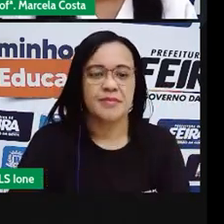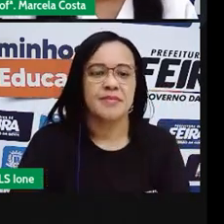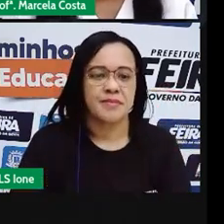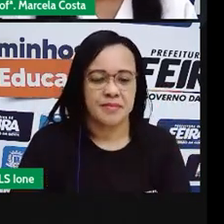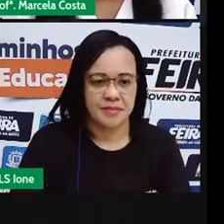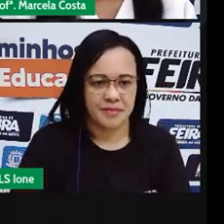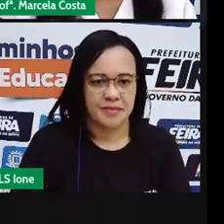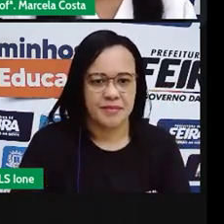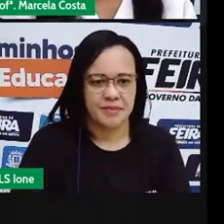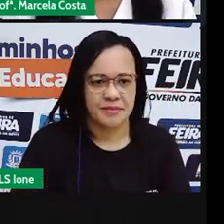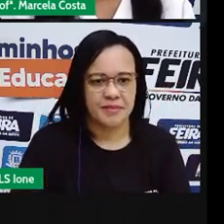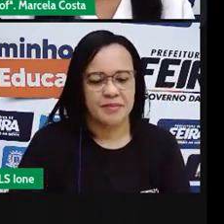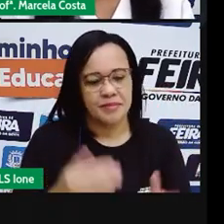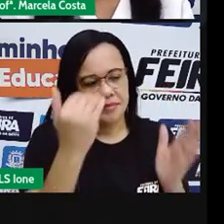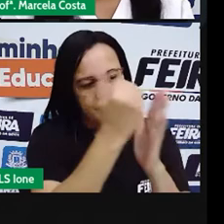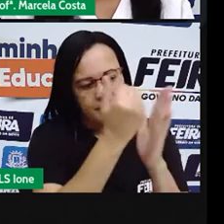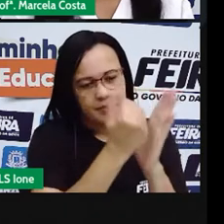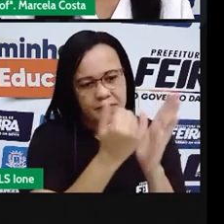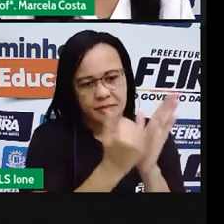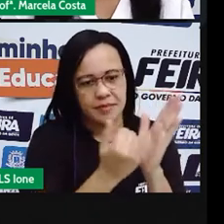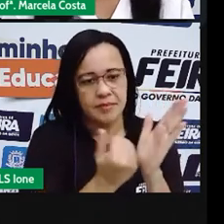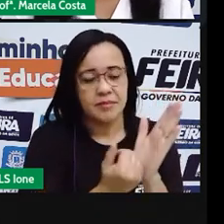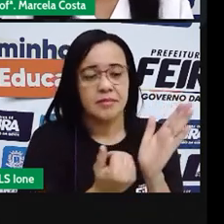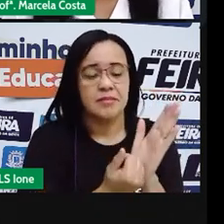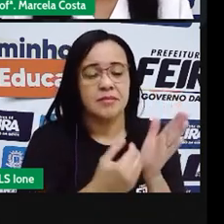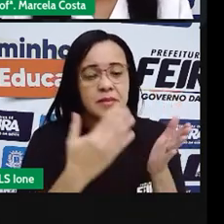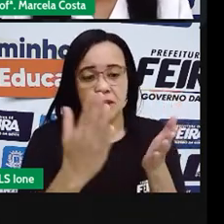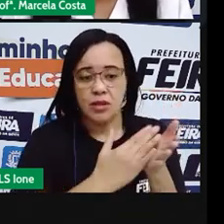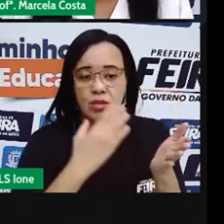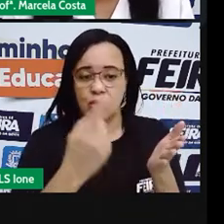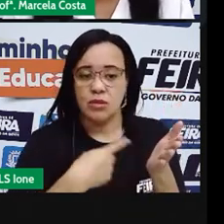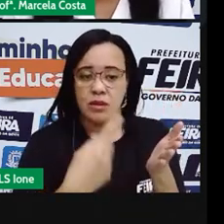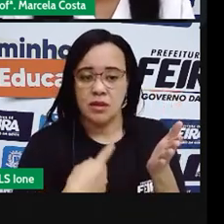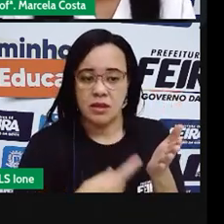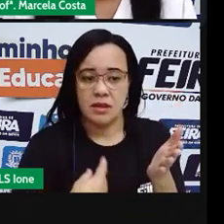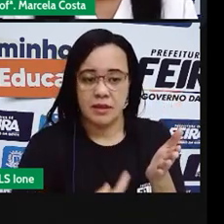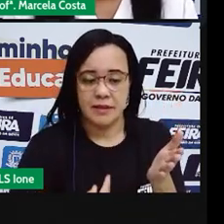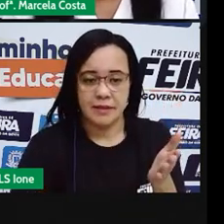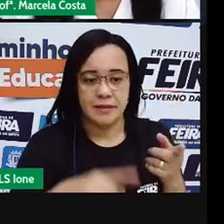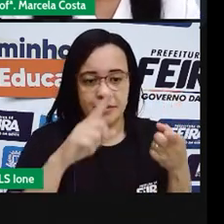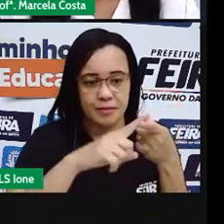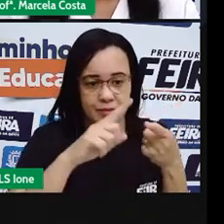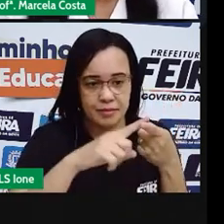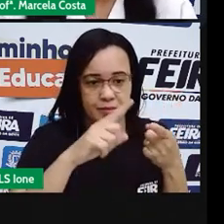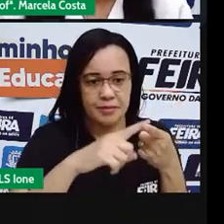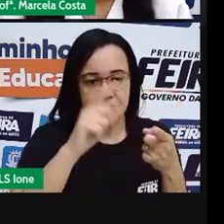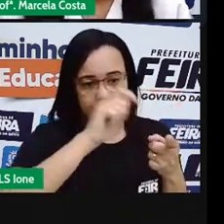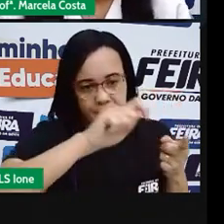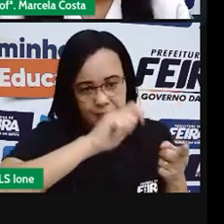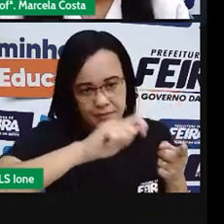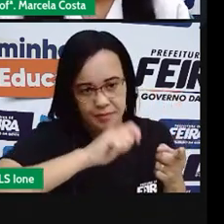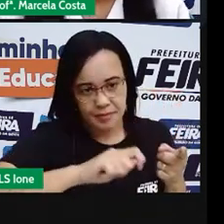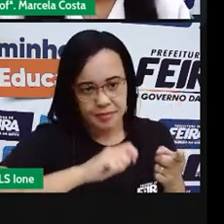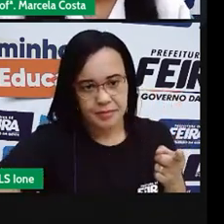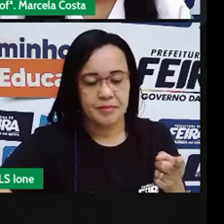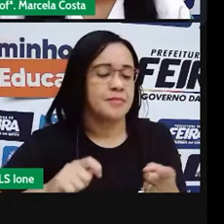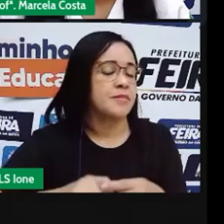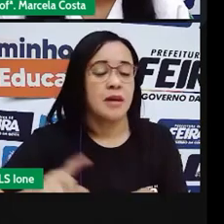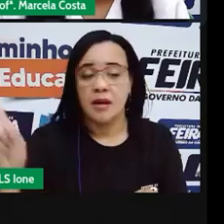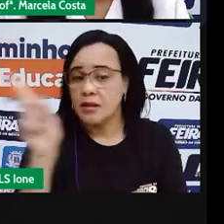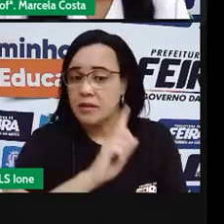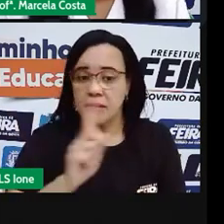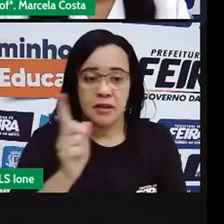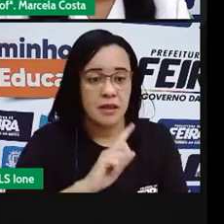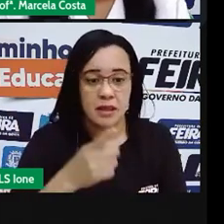uma linha põe a outra aí do seu poder você vai escrevendo essas regras. Então, não deixar o lixo espalhado